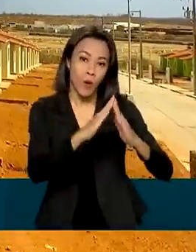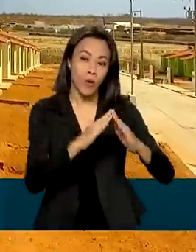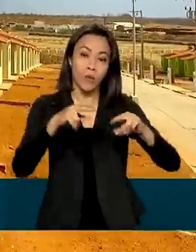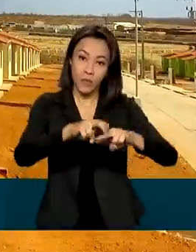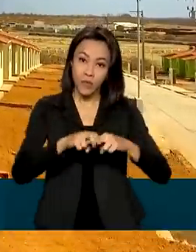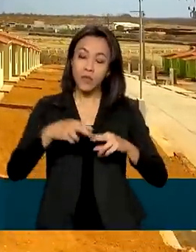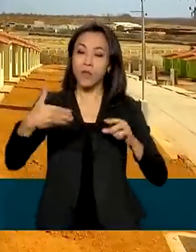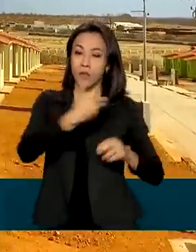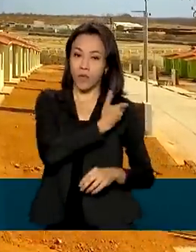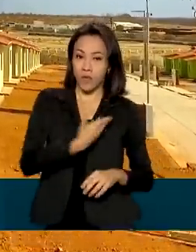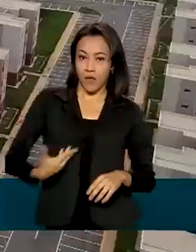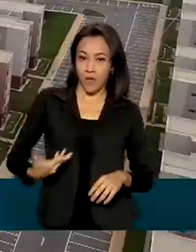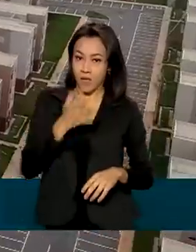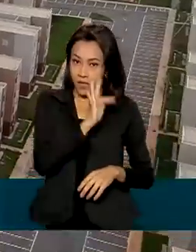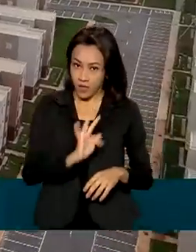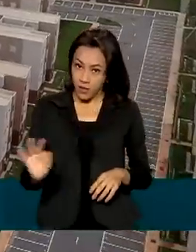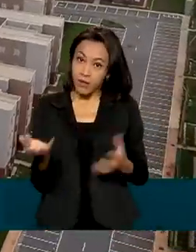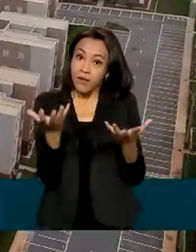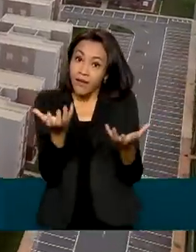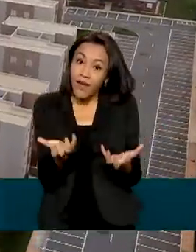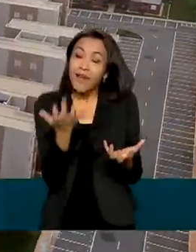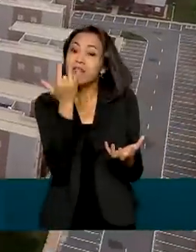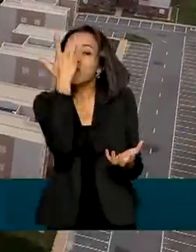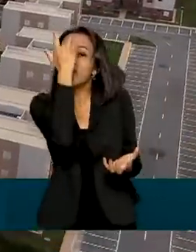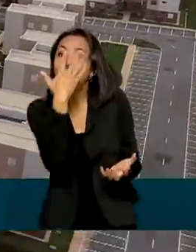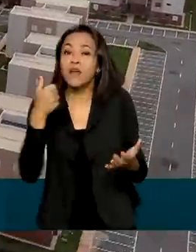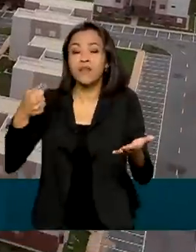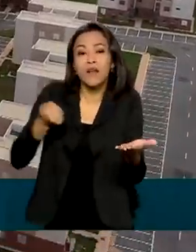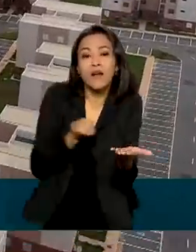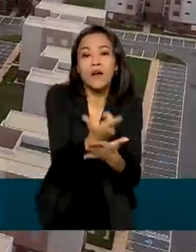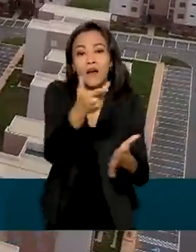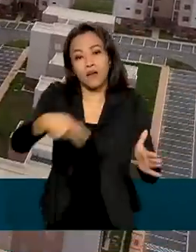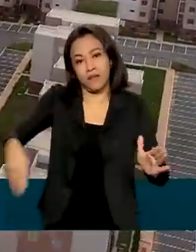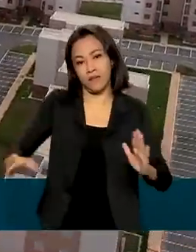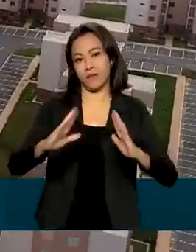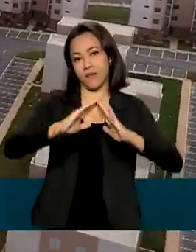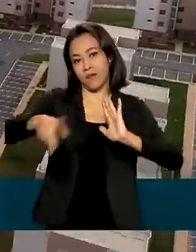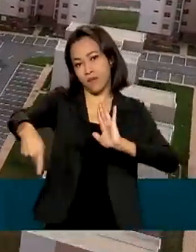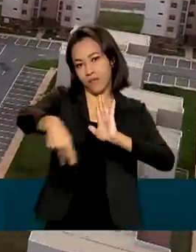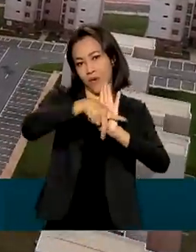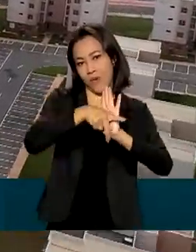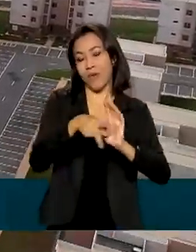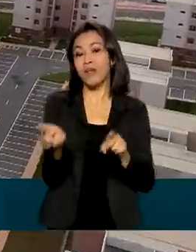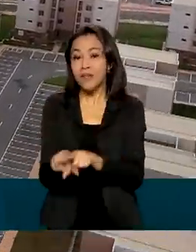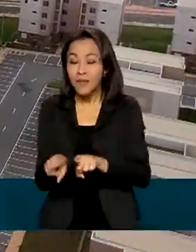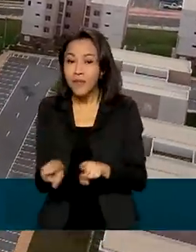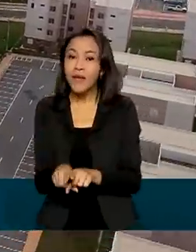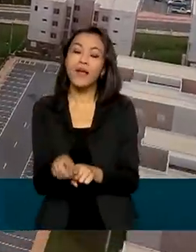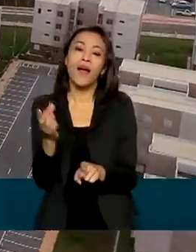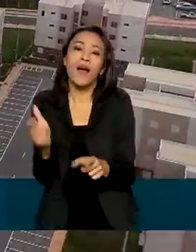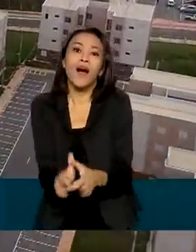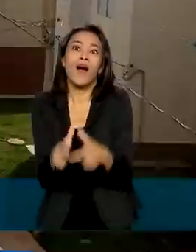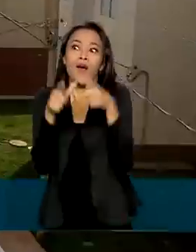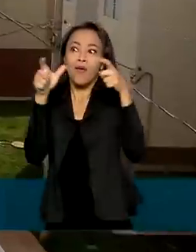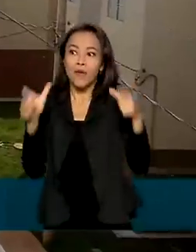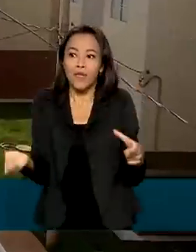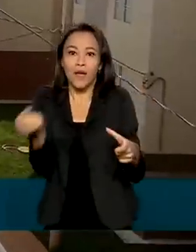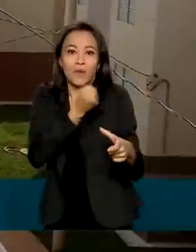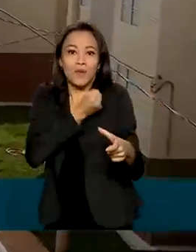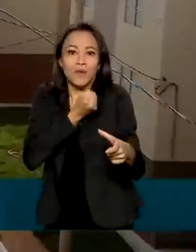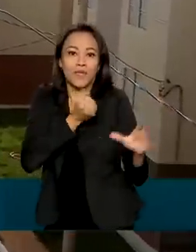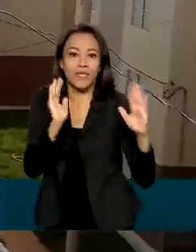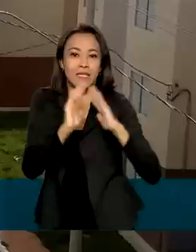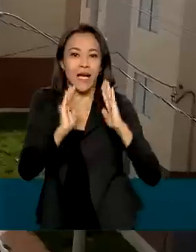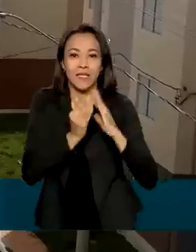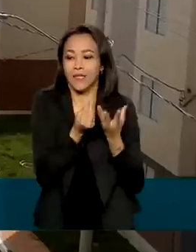governo federal quer facilitar ainda mais a compra da casa própria e também ampliar o número de moradias entregues.